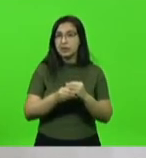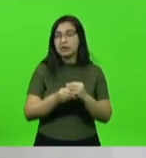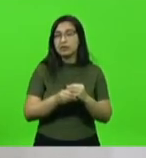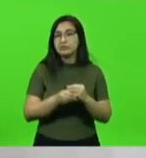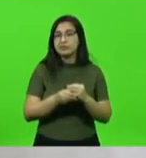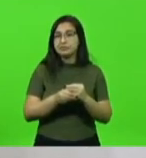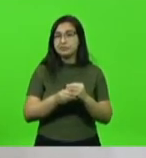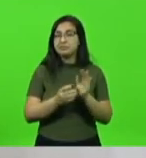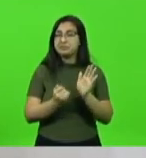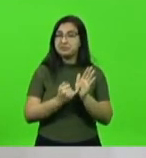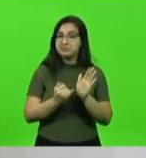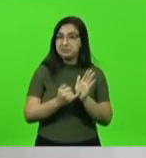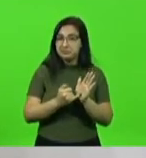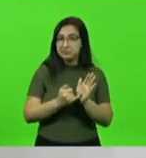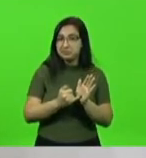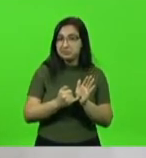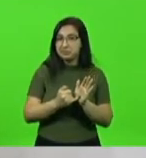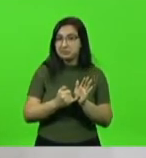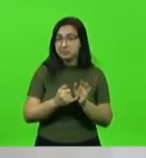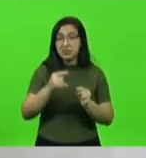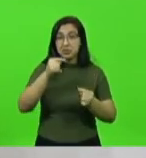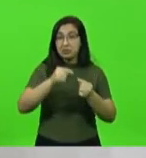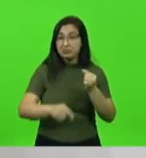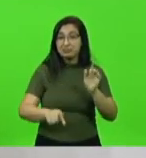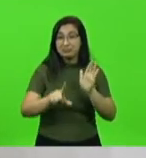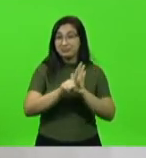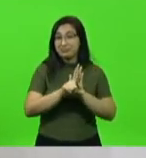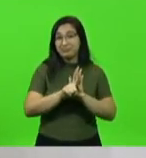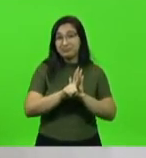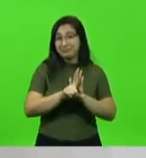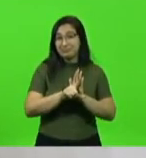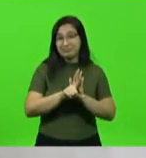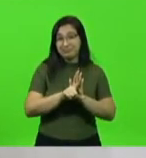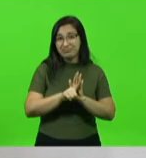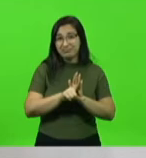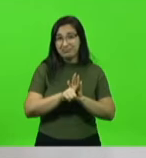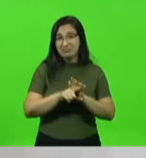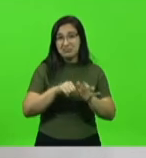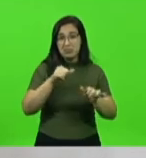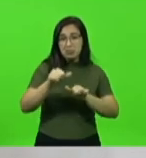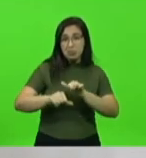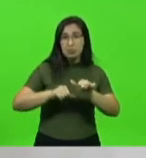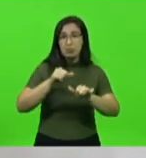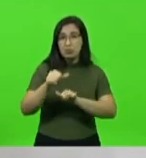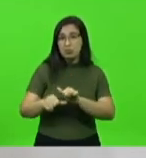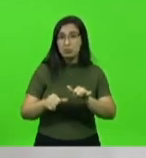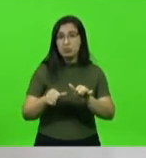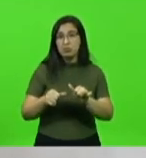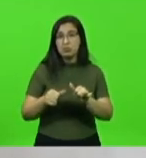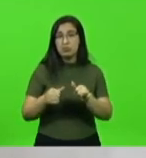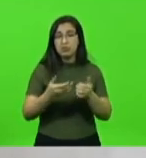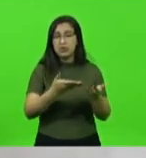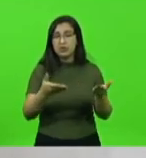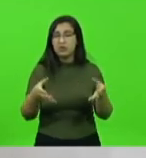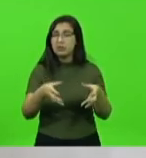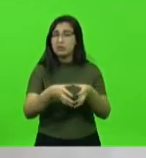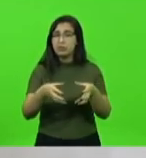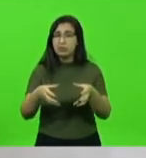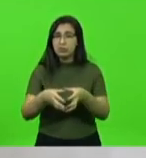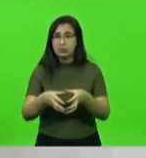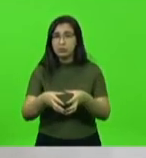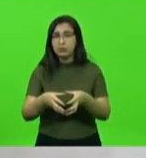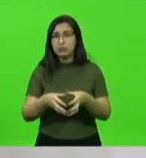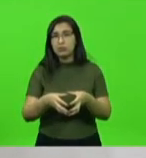também é ilegítimo qualquer tentativa de alterar aquilo que afeta a qualquer uma dessas classes com o